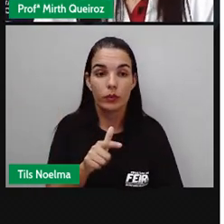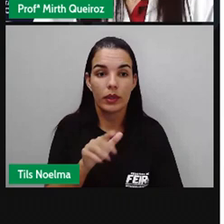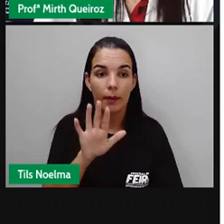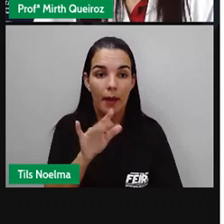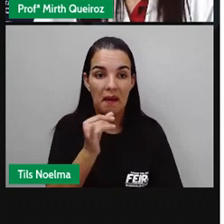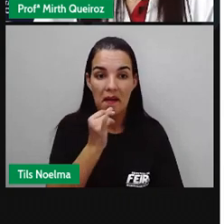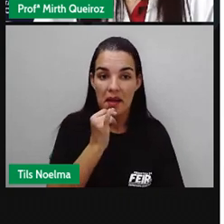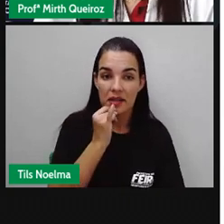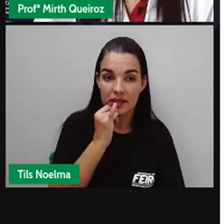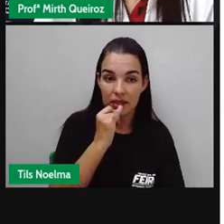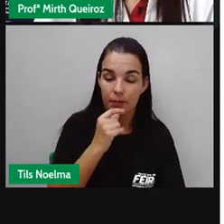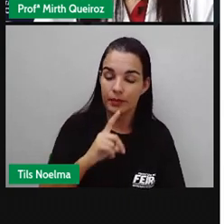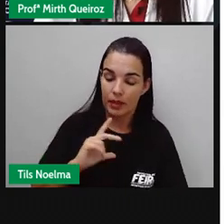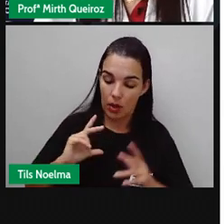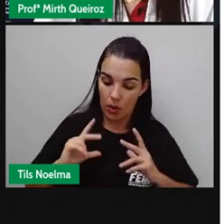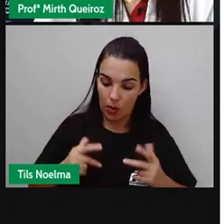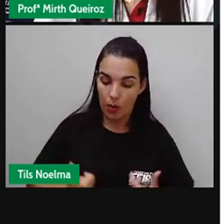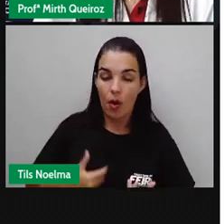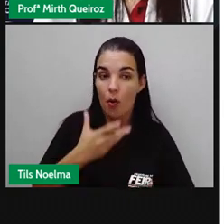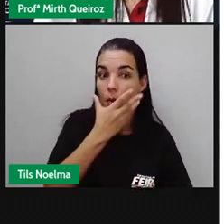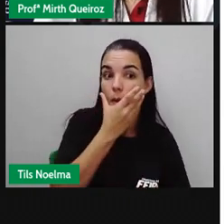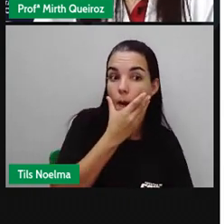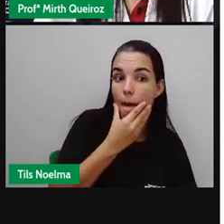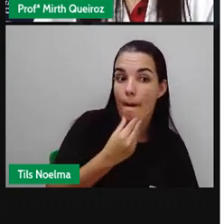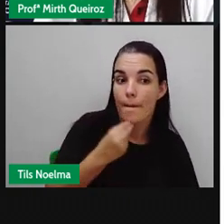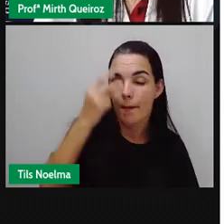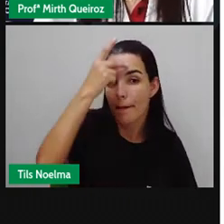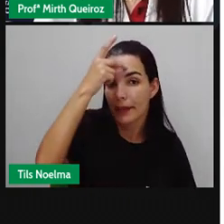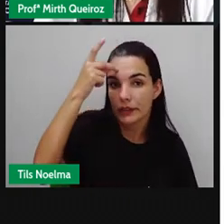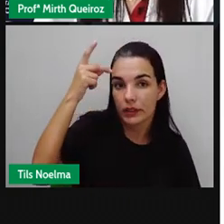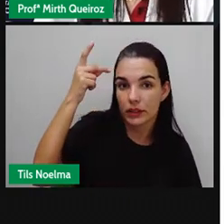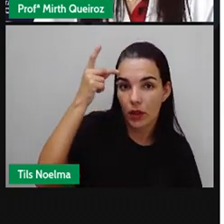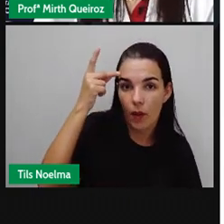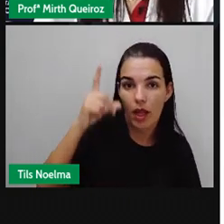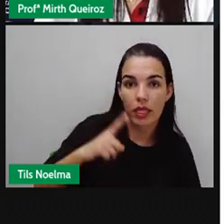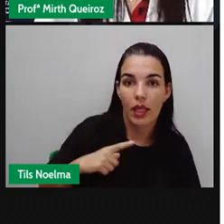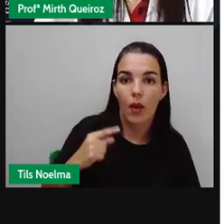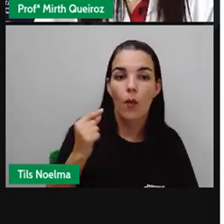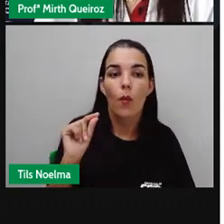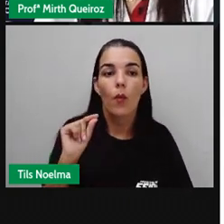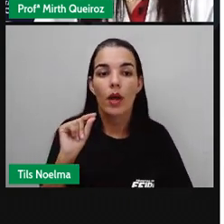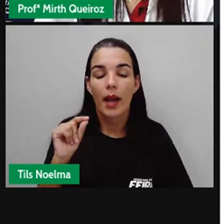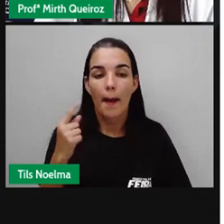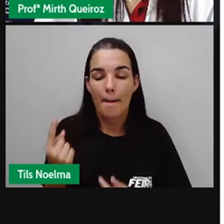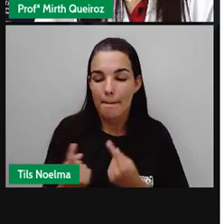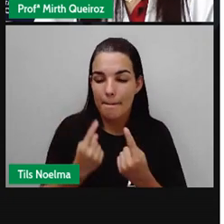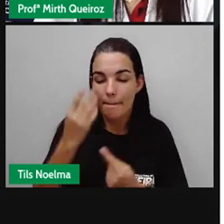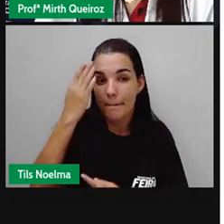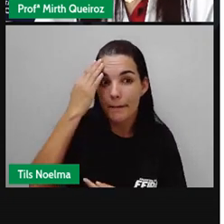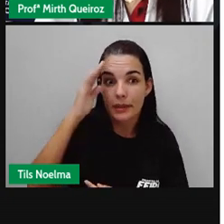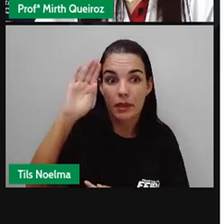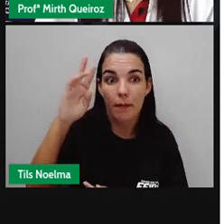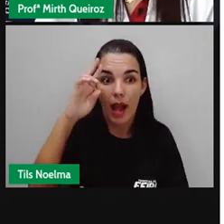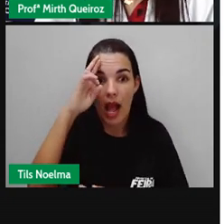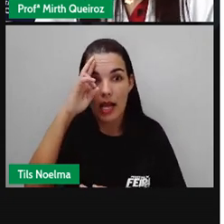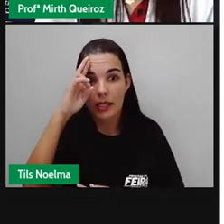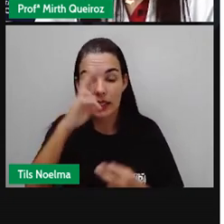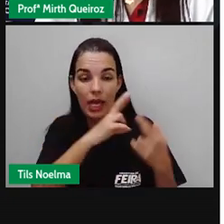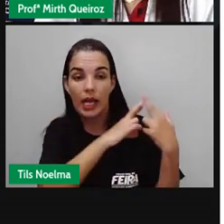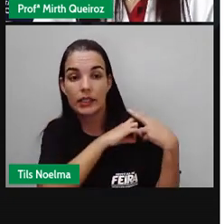para se desenvolverem e sobreviver. Os parasitas responsáveis pelas principais parasitoses humanas são os